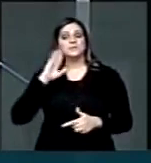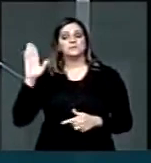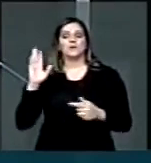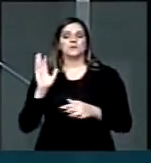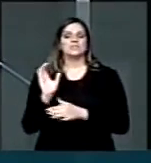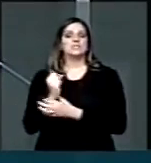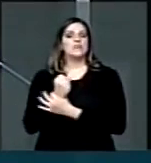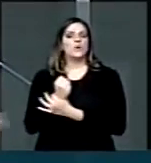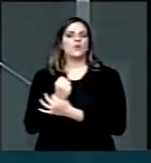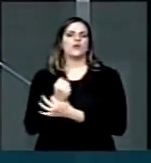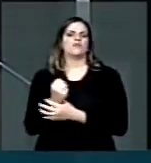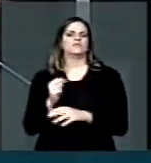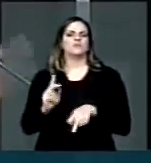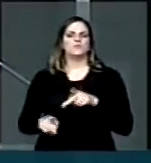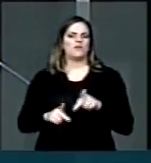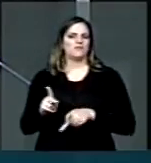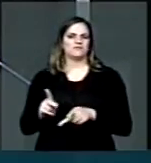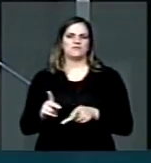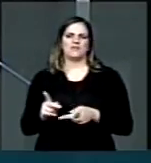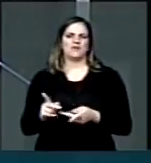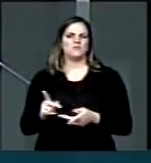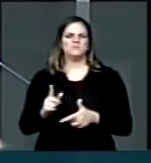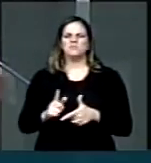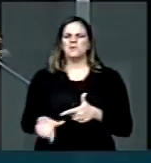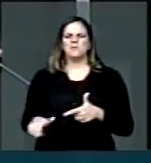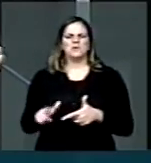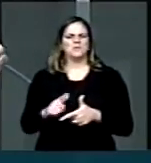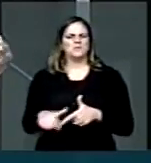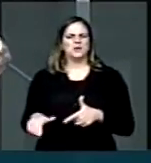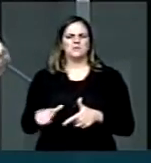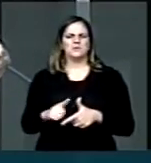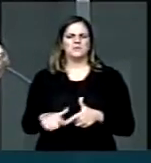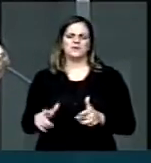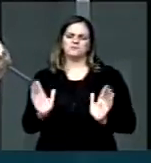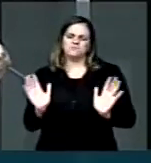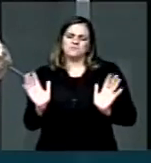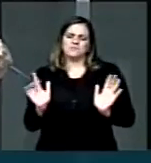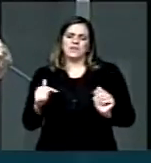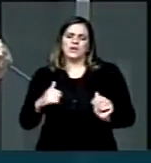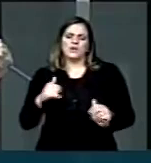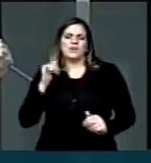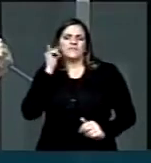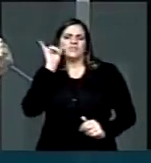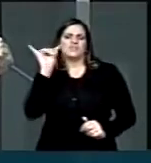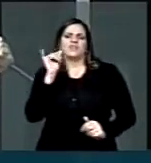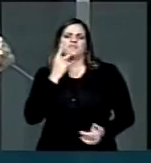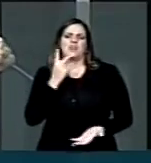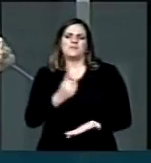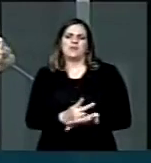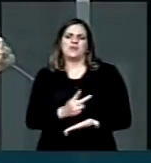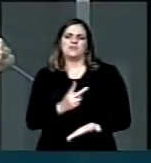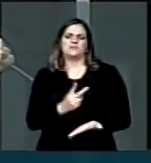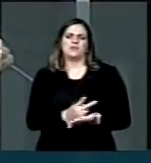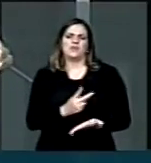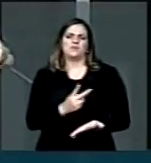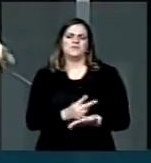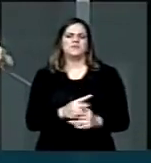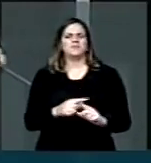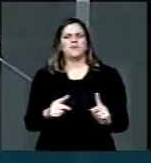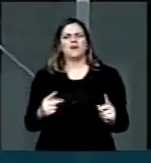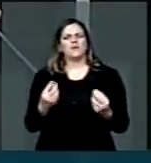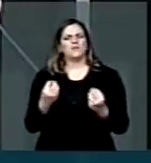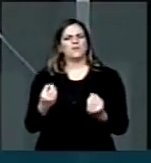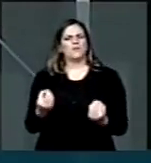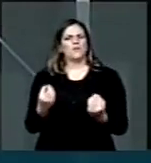pública. Problemas de toda sorte. Eu não quero parecer aqui monotemático, mas não é possível que